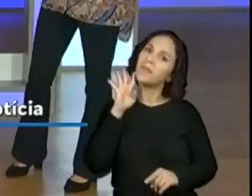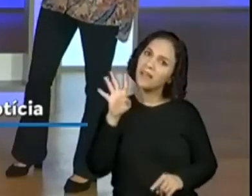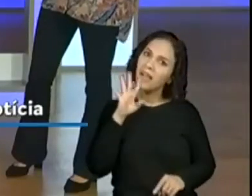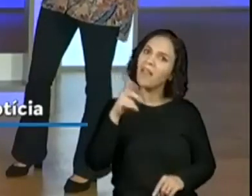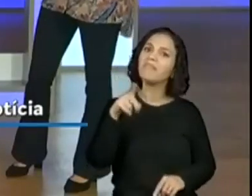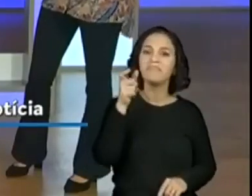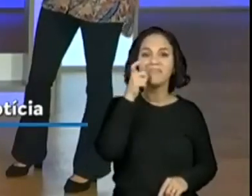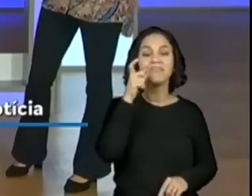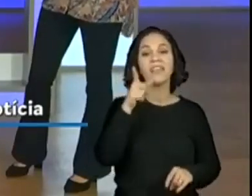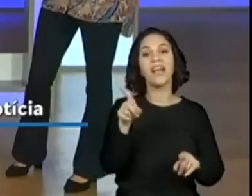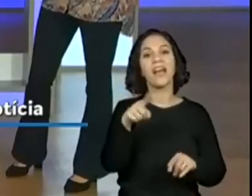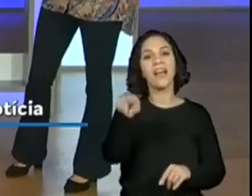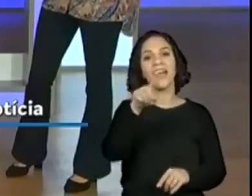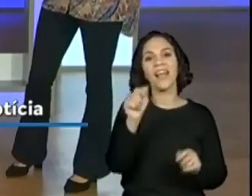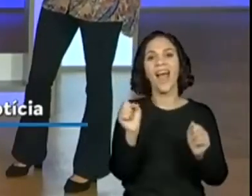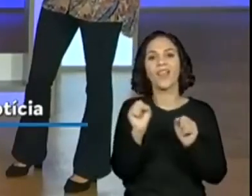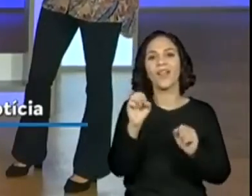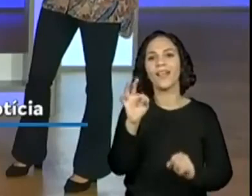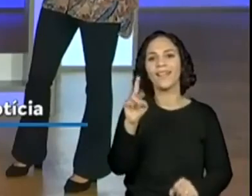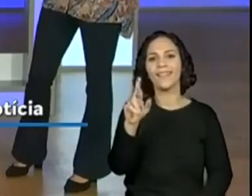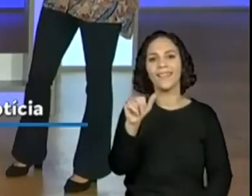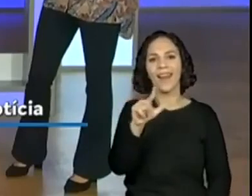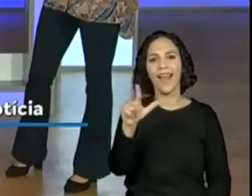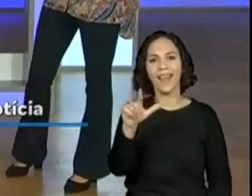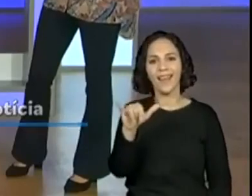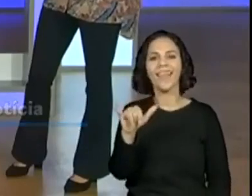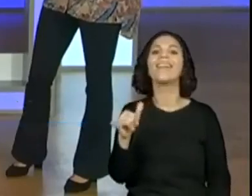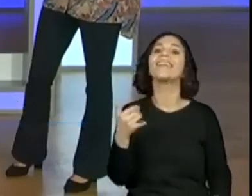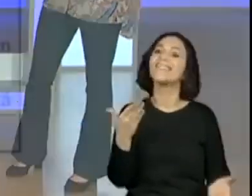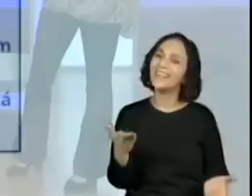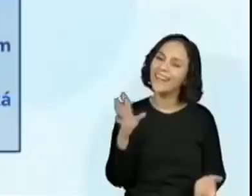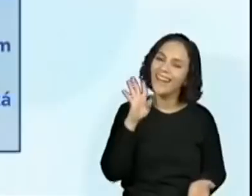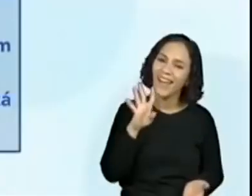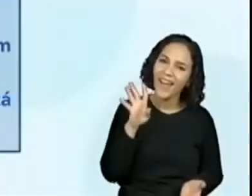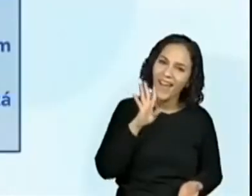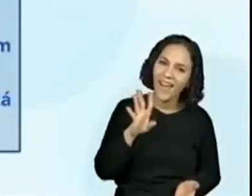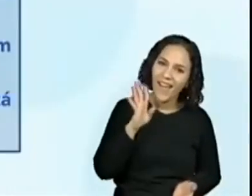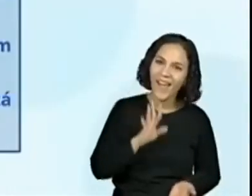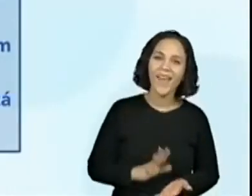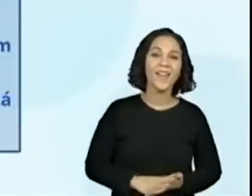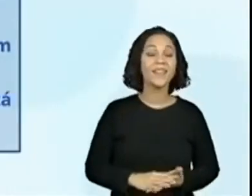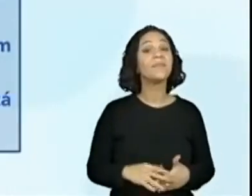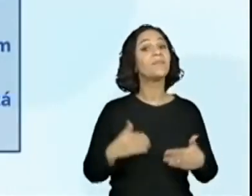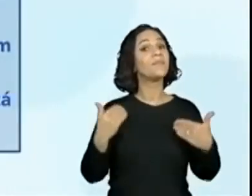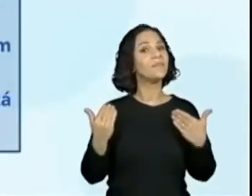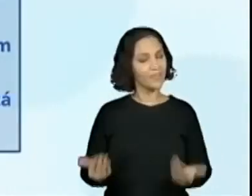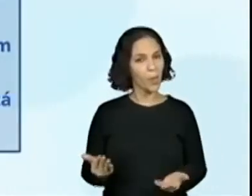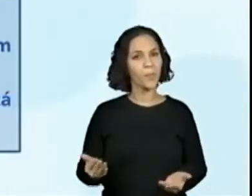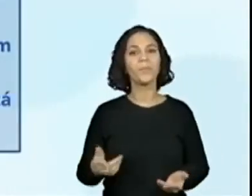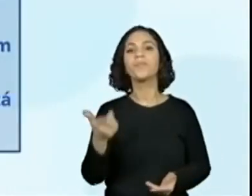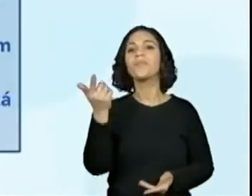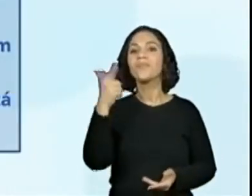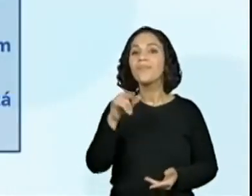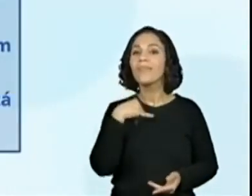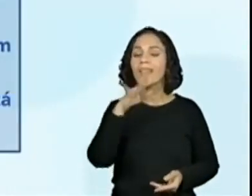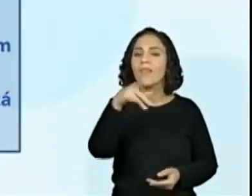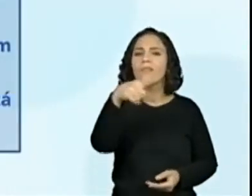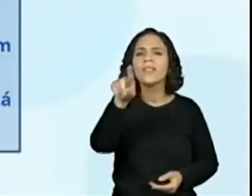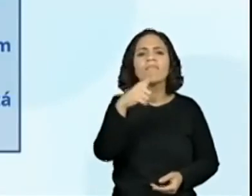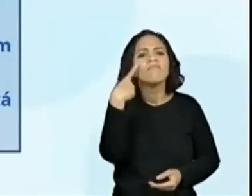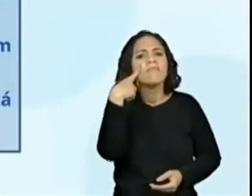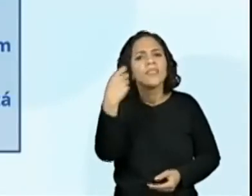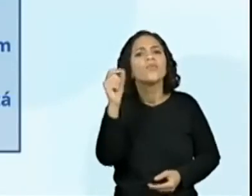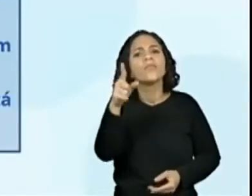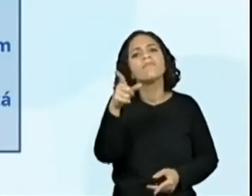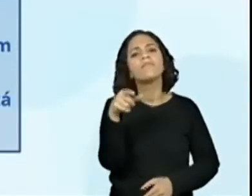última... Adoro o Trale, colocaram ali, ó. Isso mesmo, a última reflexão, o que mais lhe chamam a atenção quando